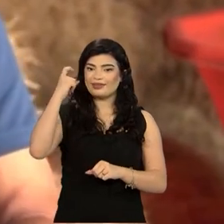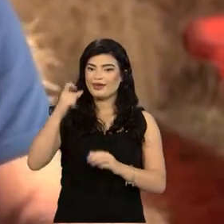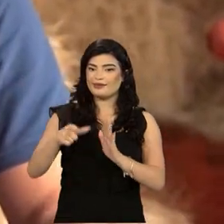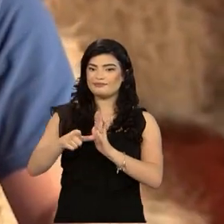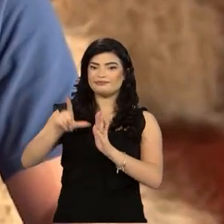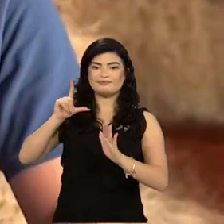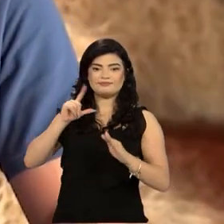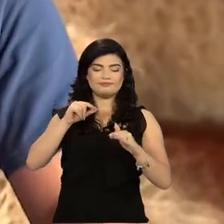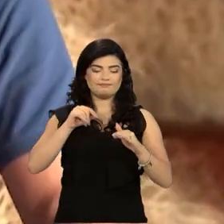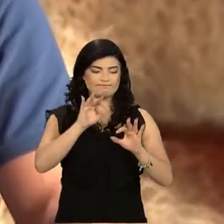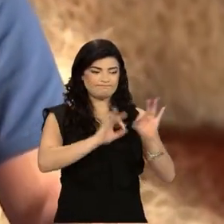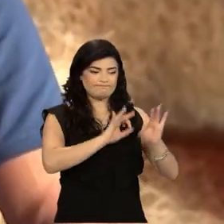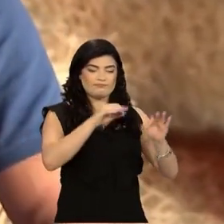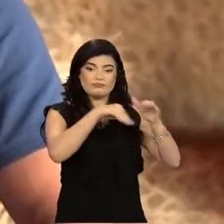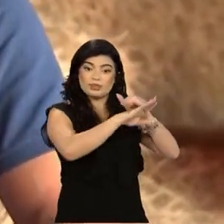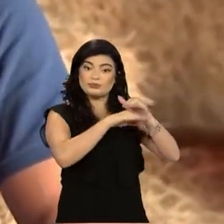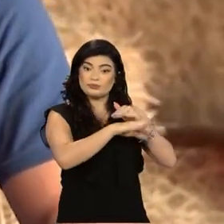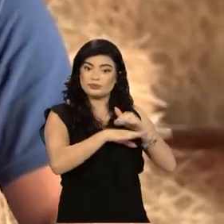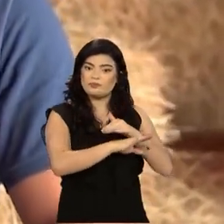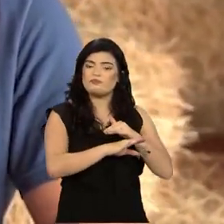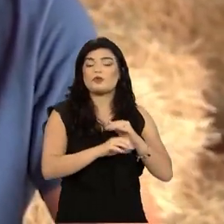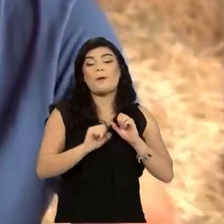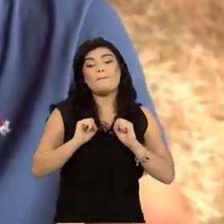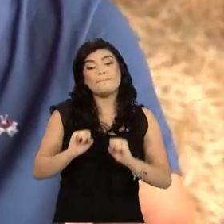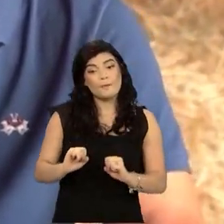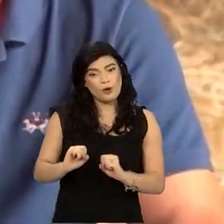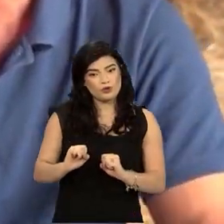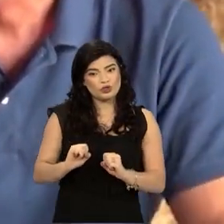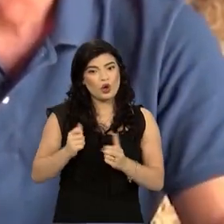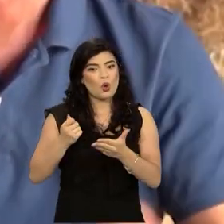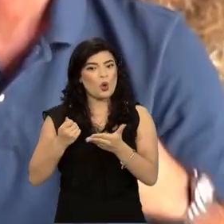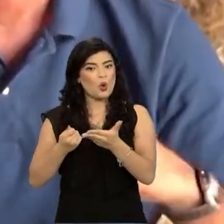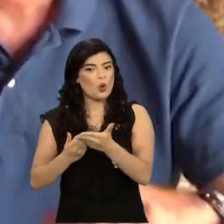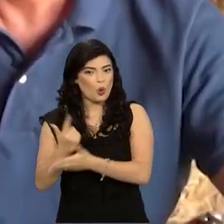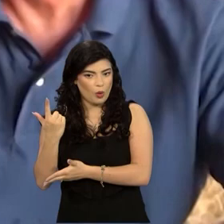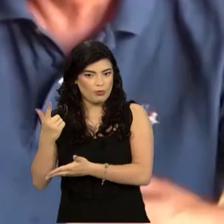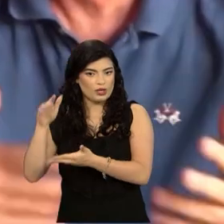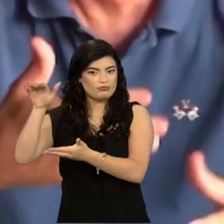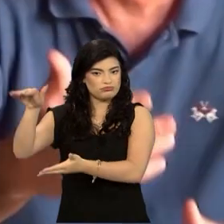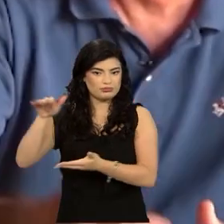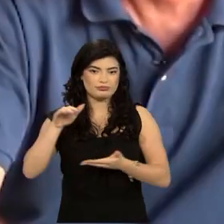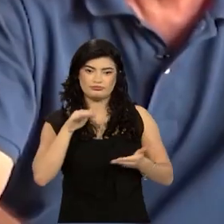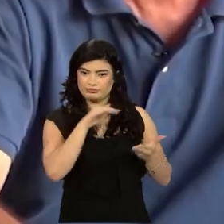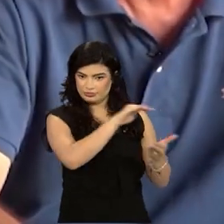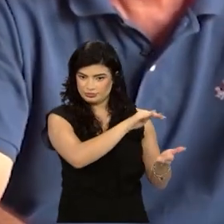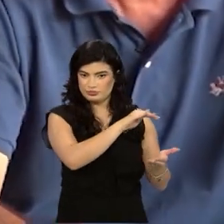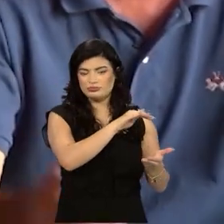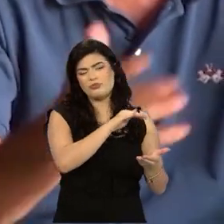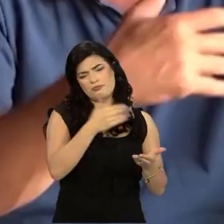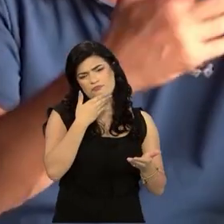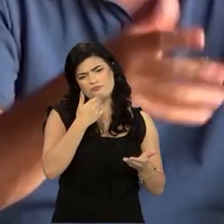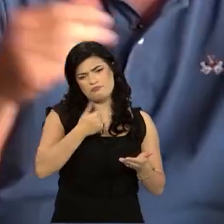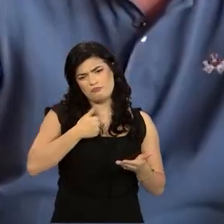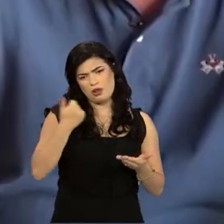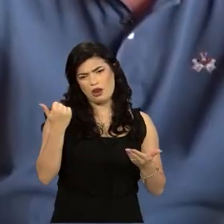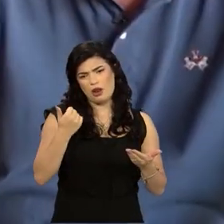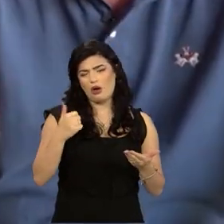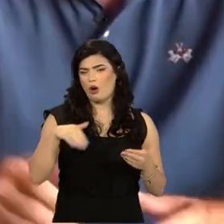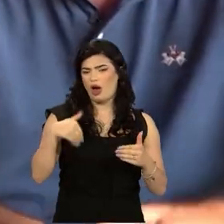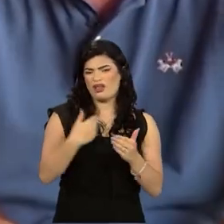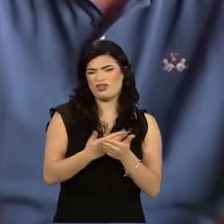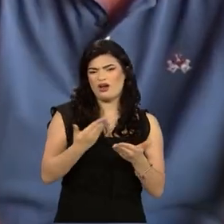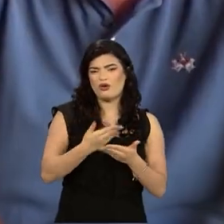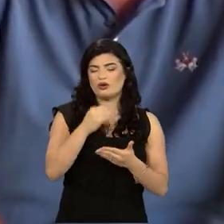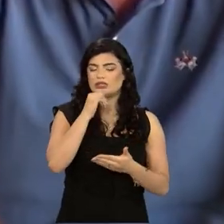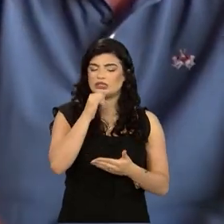estocar, seria comprar aí o feno, que seria a maneira mais prática de alimentar os cavalos, tanto nas cocheiras quanto